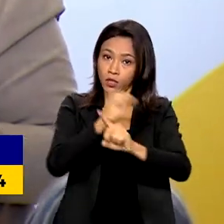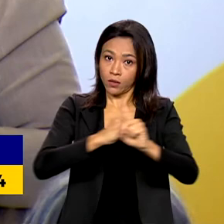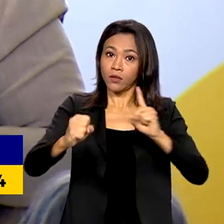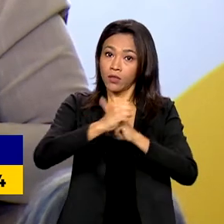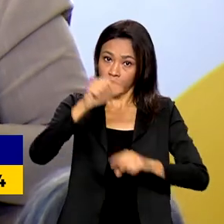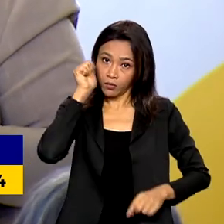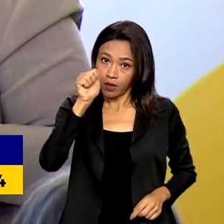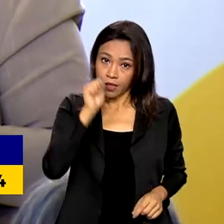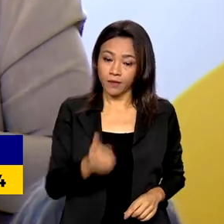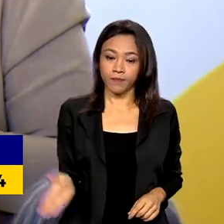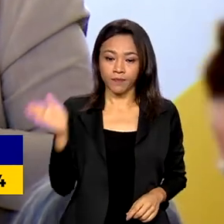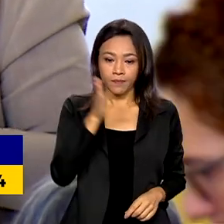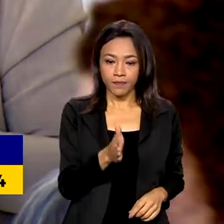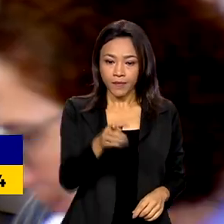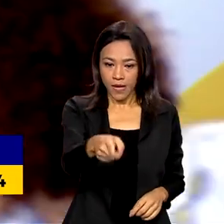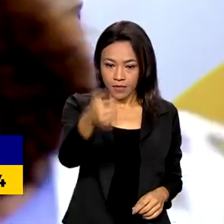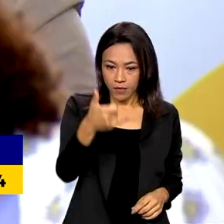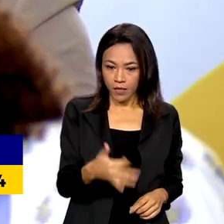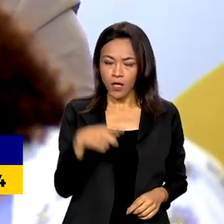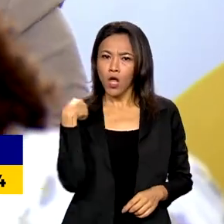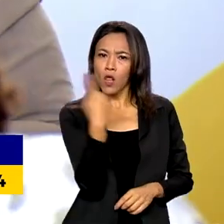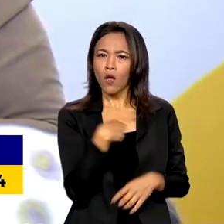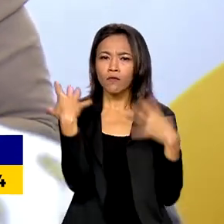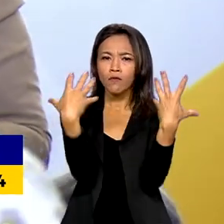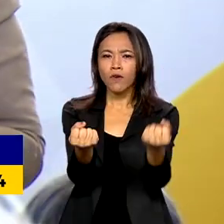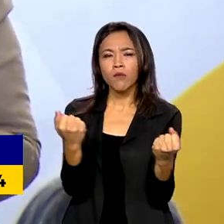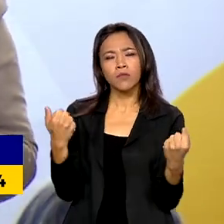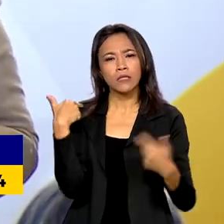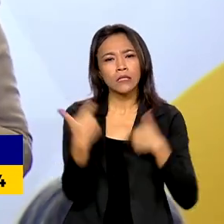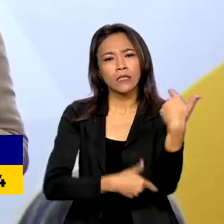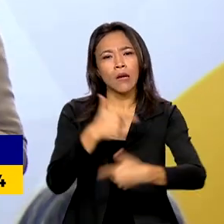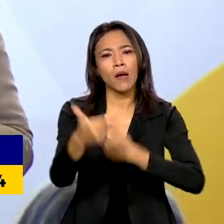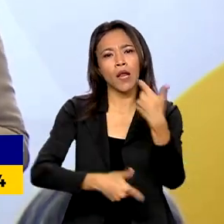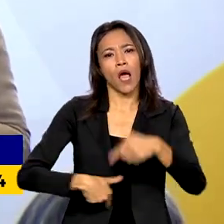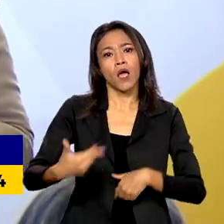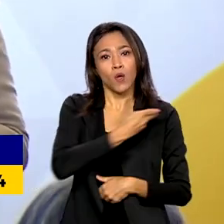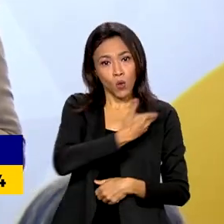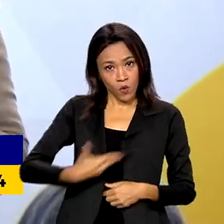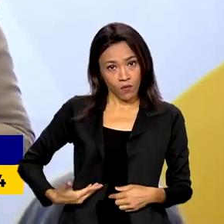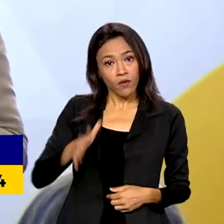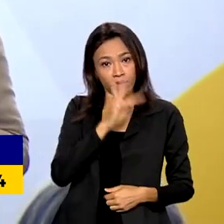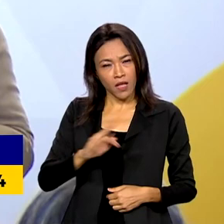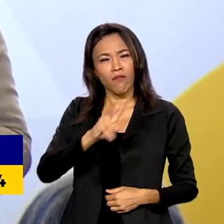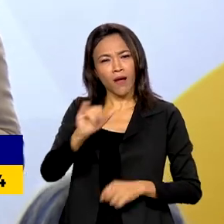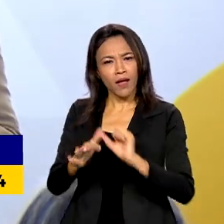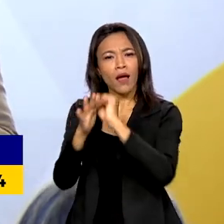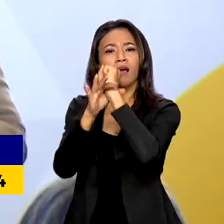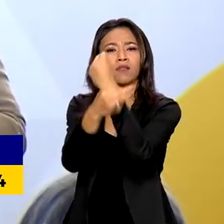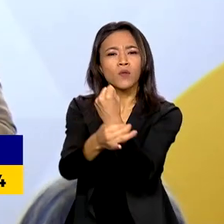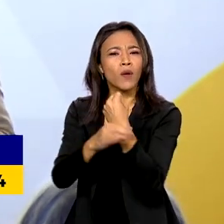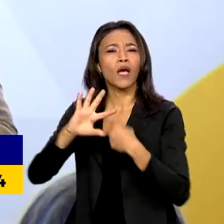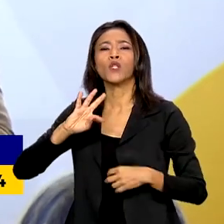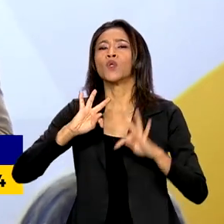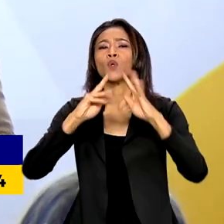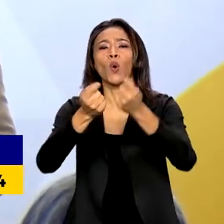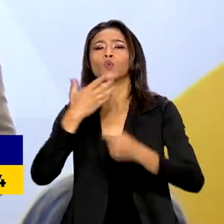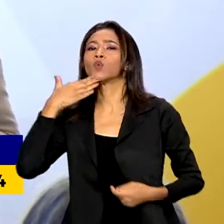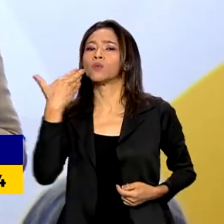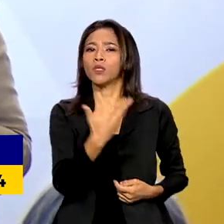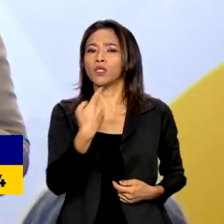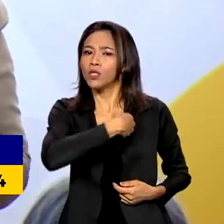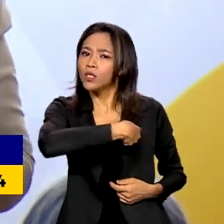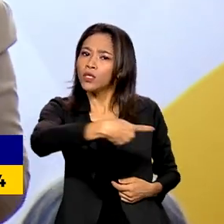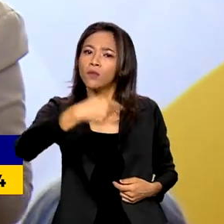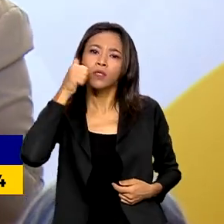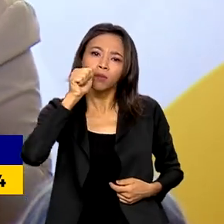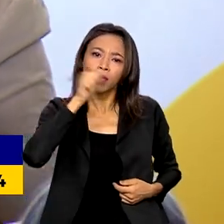vamos trabalhar, e o governo federal, para garantir todas as respostas que a marcha quer no dia 15 e 16.